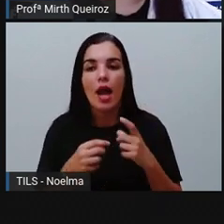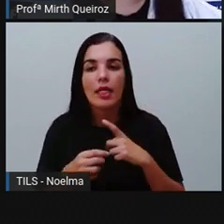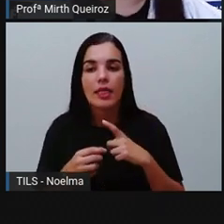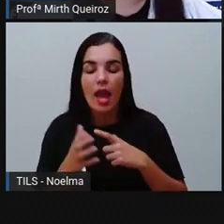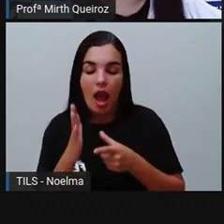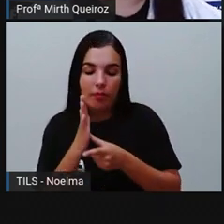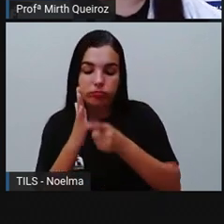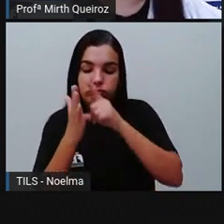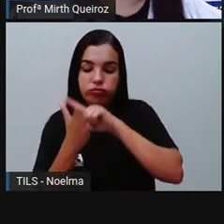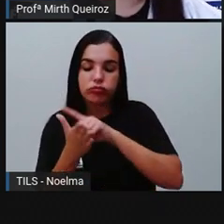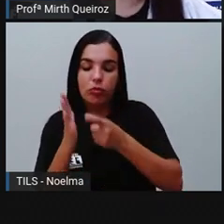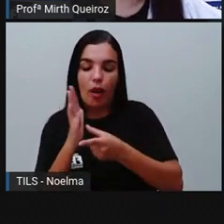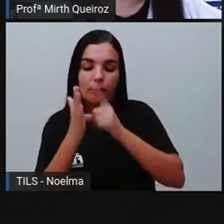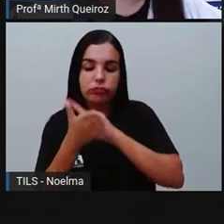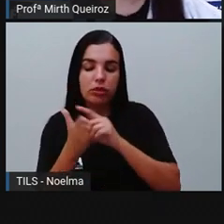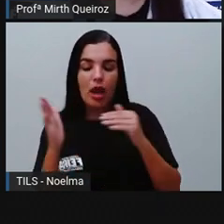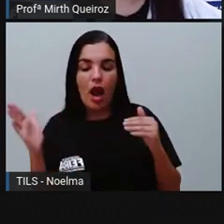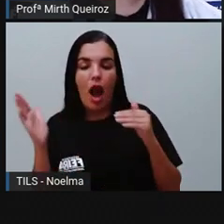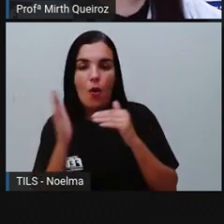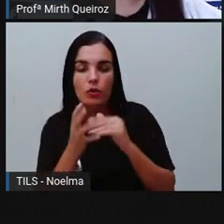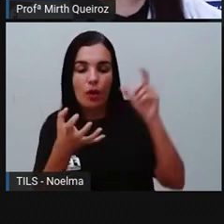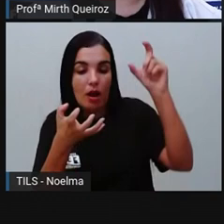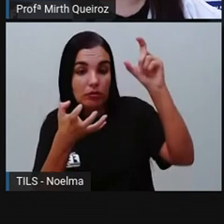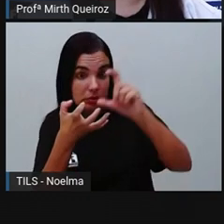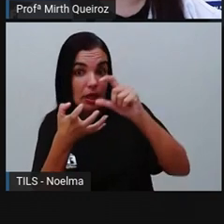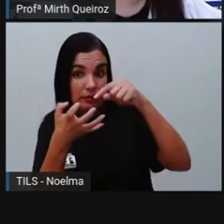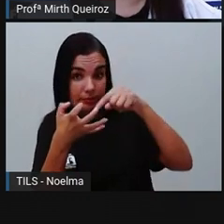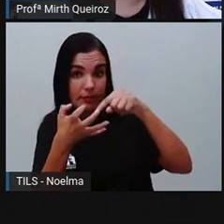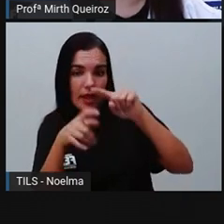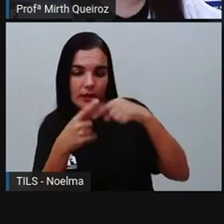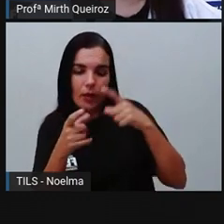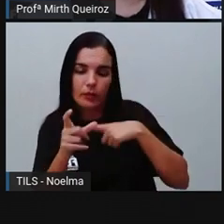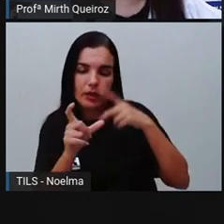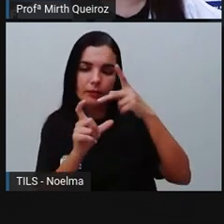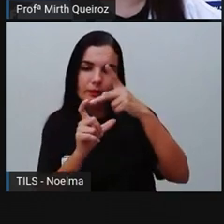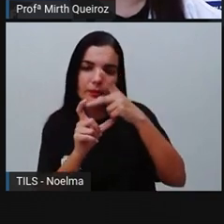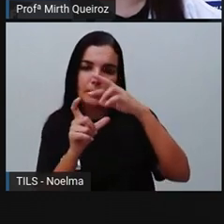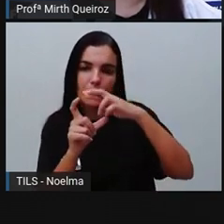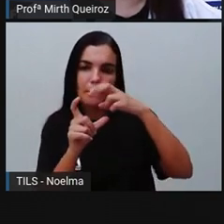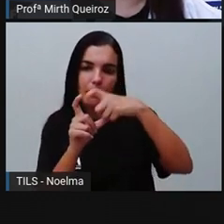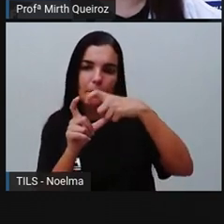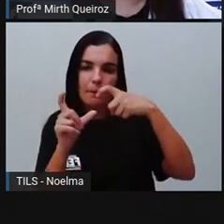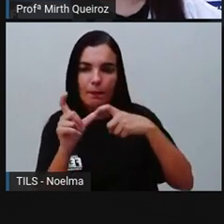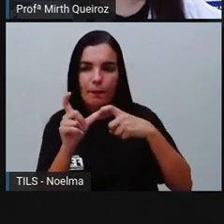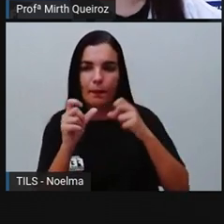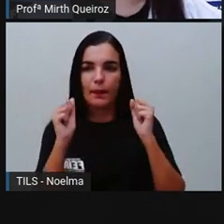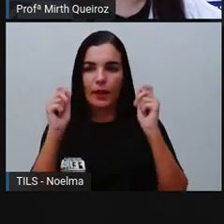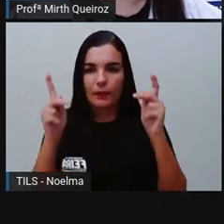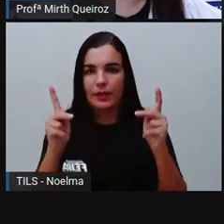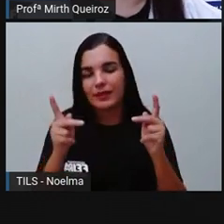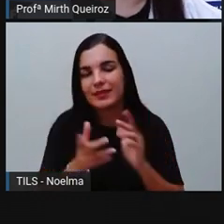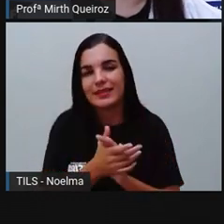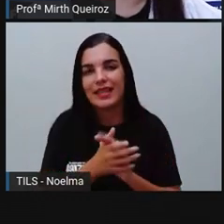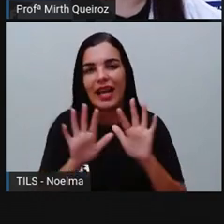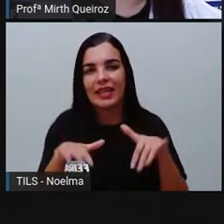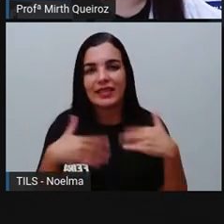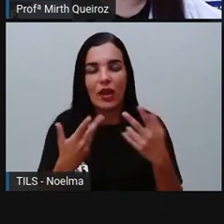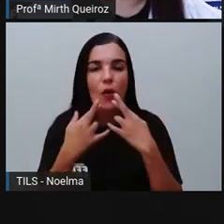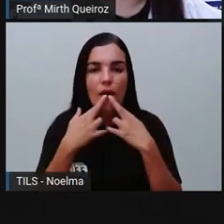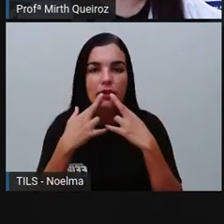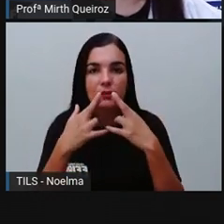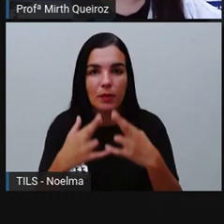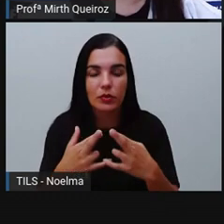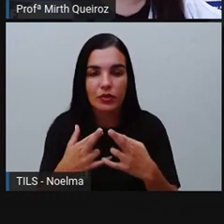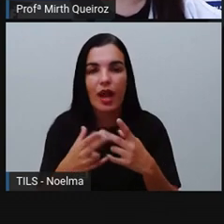a antepenúltima sílaba, então nós vamos ter aí uma palavra proparoxítona. Então, a resposta dessa